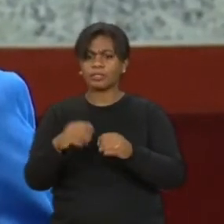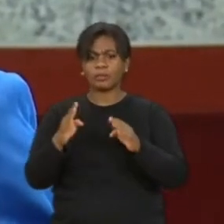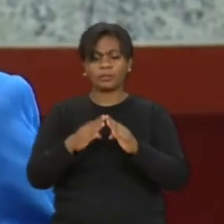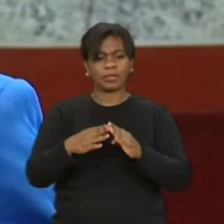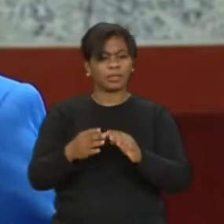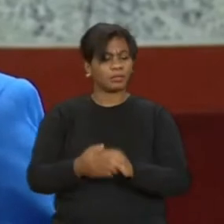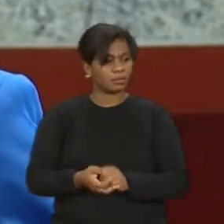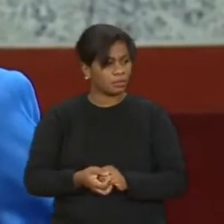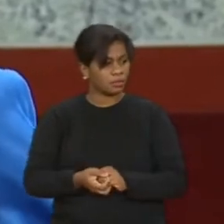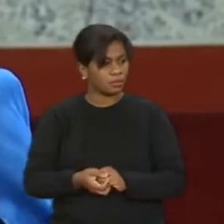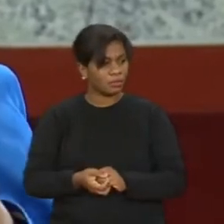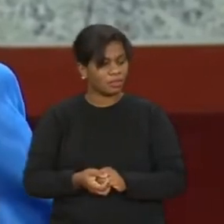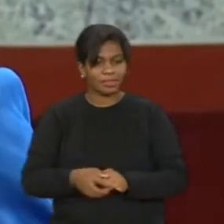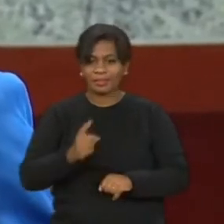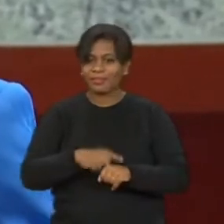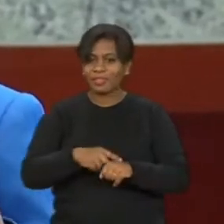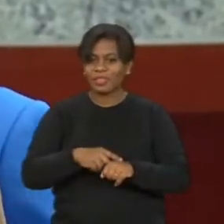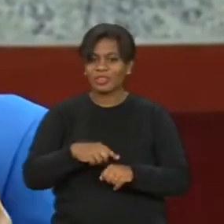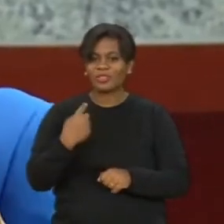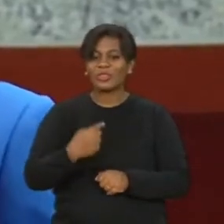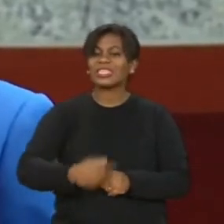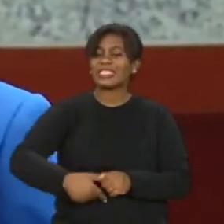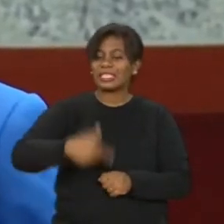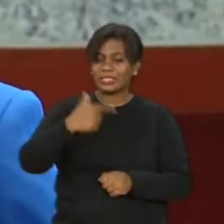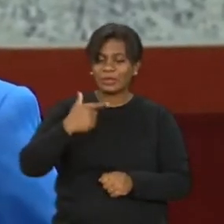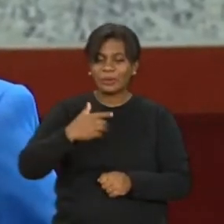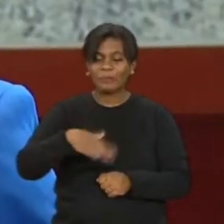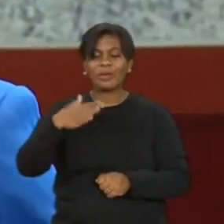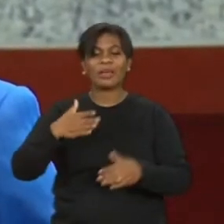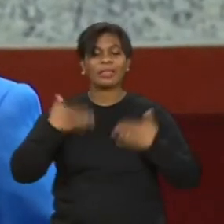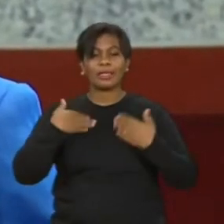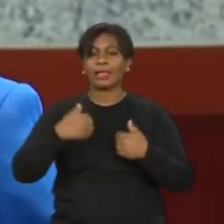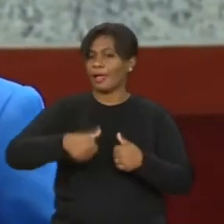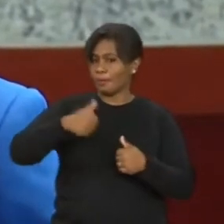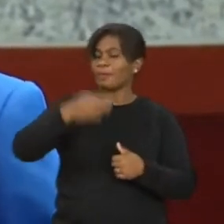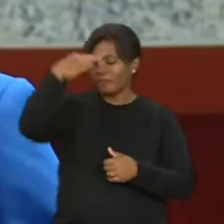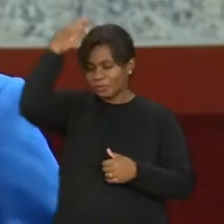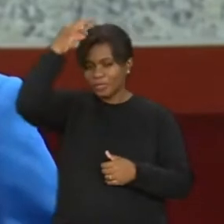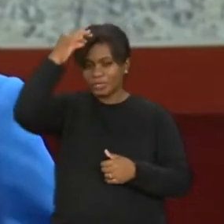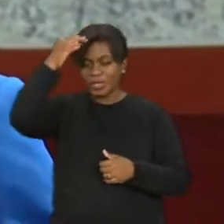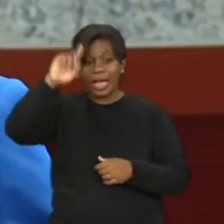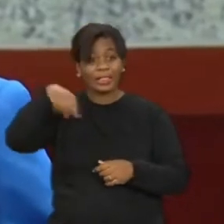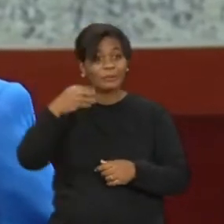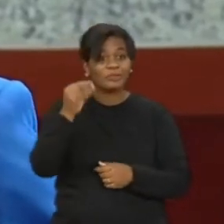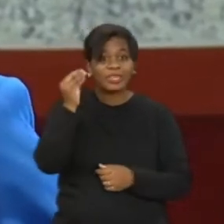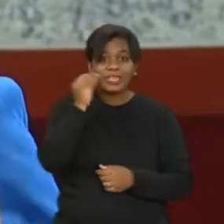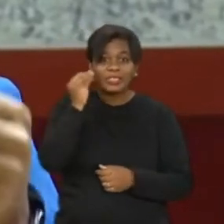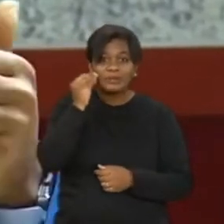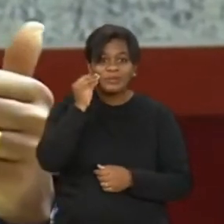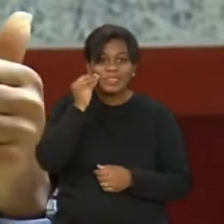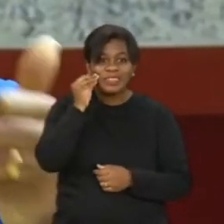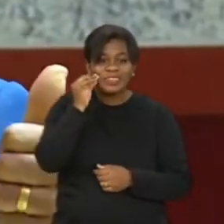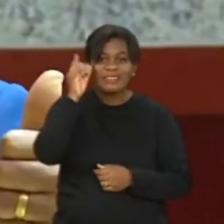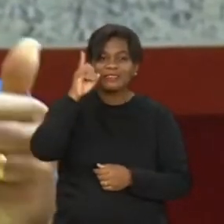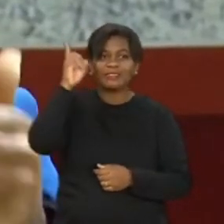foi a minha segunda maior alegria da vida. A primeira é o Espírito Santo, mas depois que eu tive aquela experiência com Deus, ela